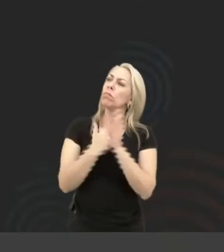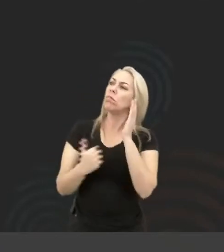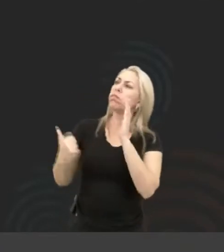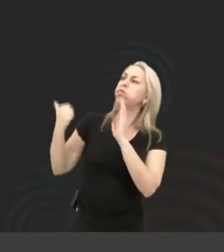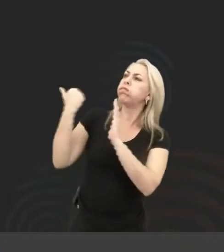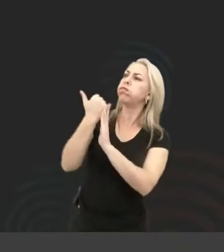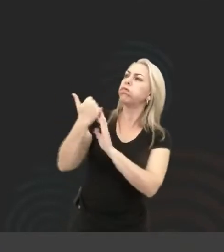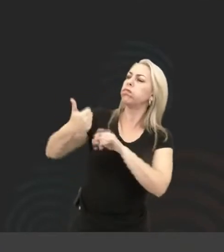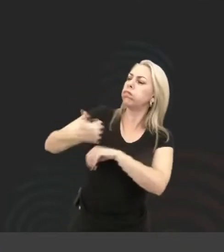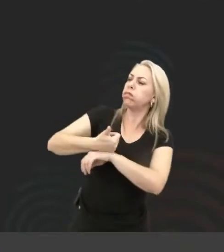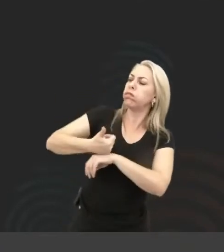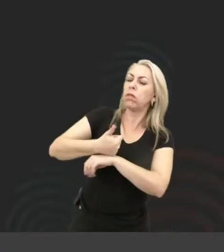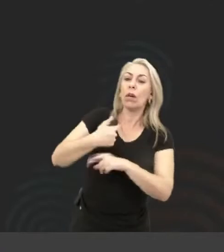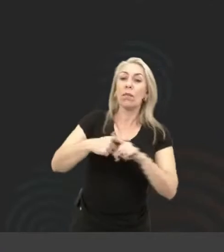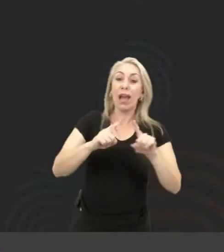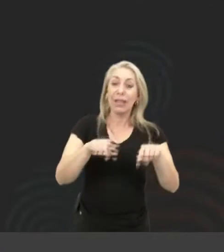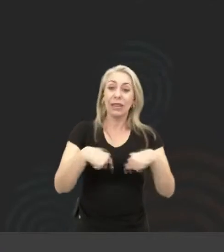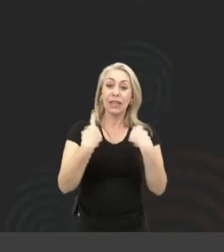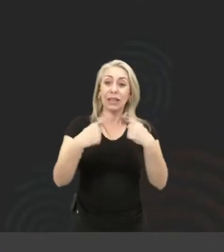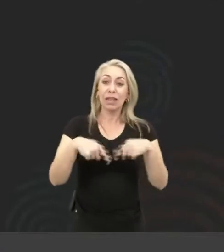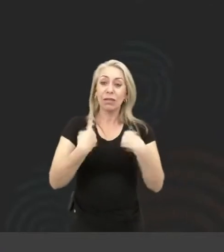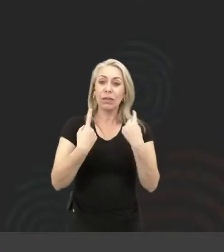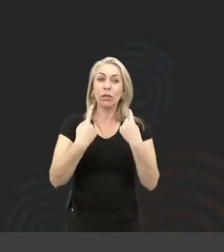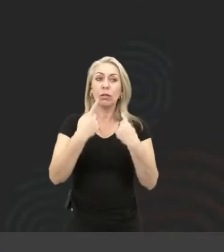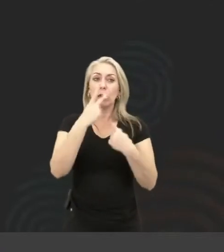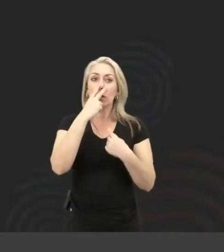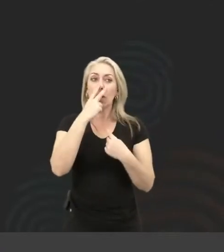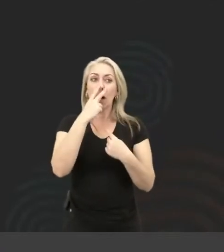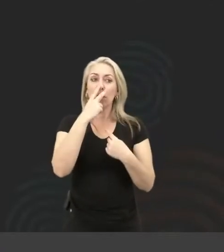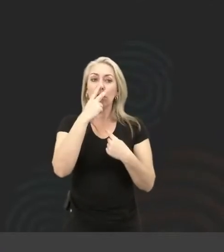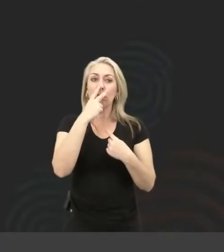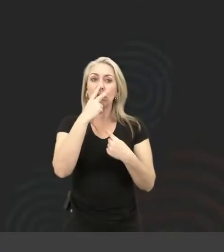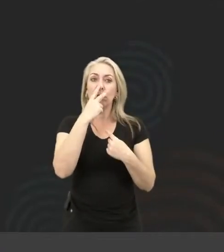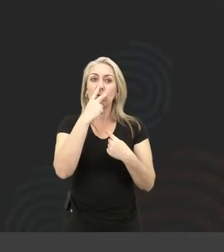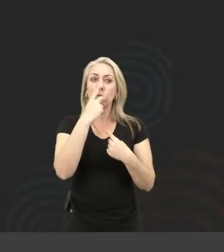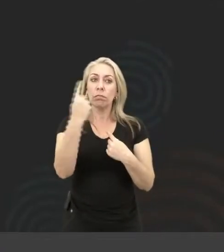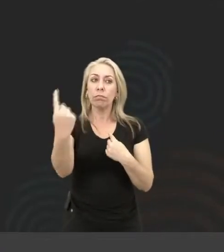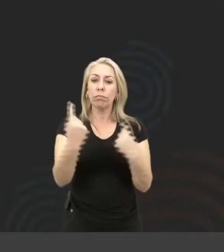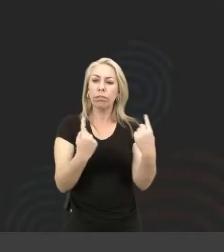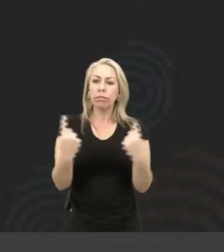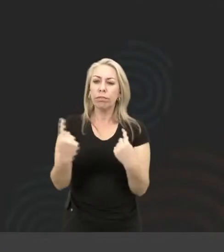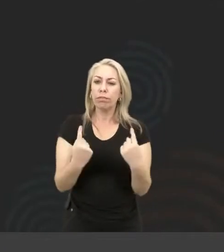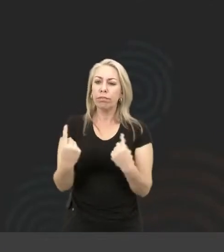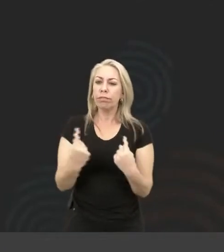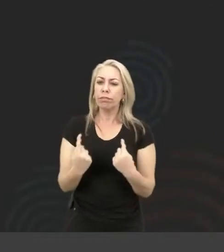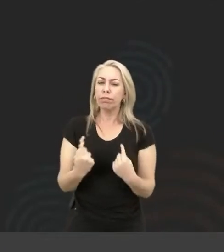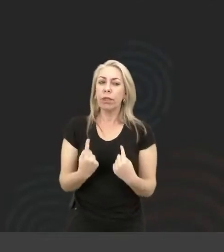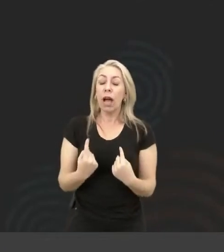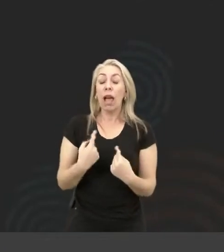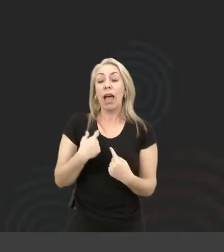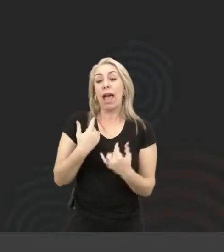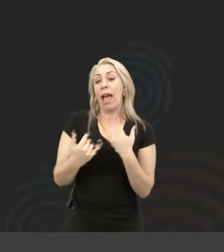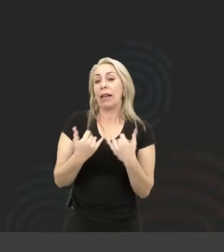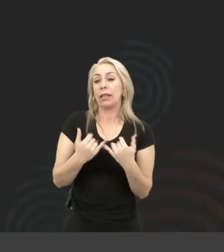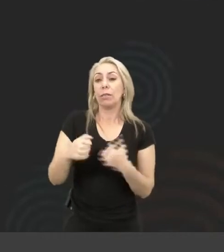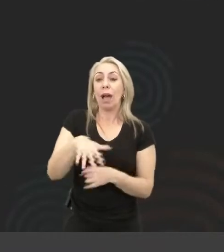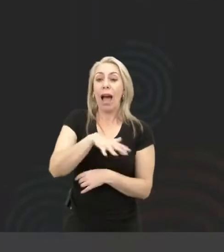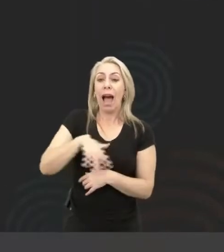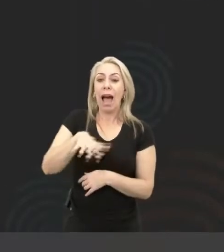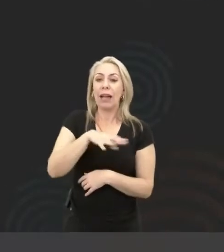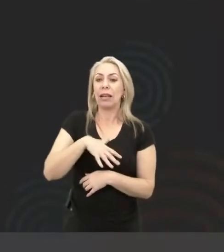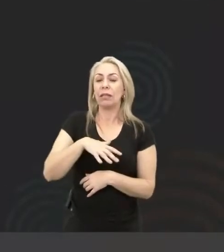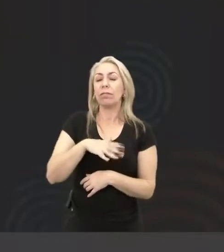alguns desafios foram se impondo na minha frente. Por exemplo, trabalhar na área de